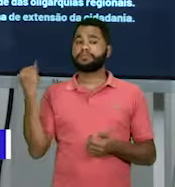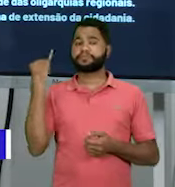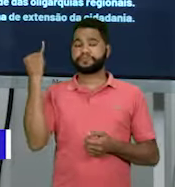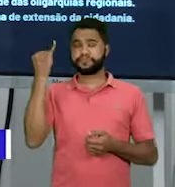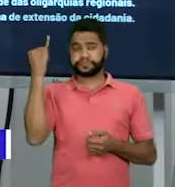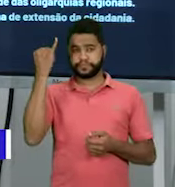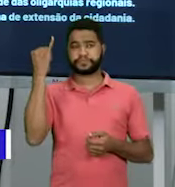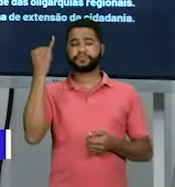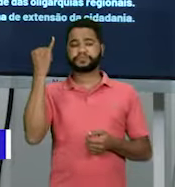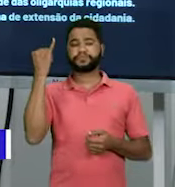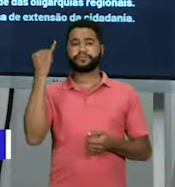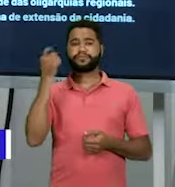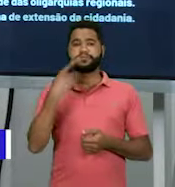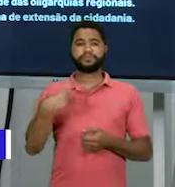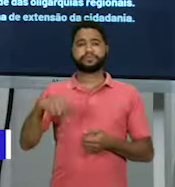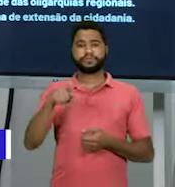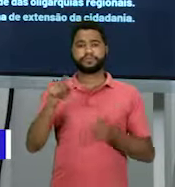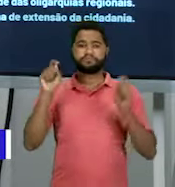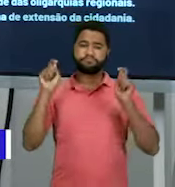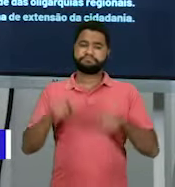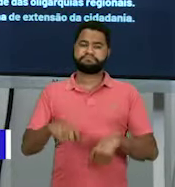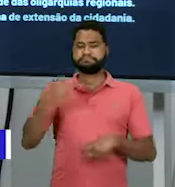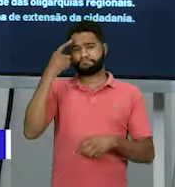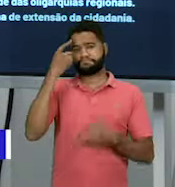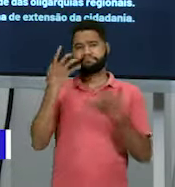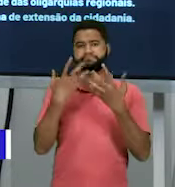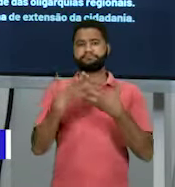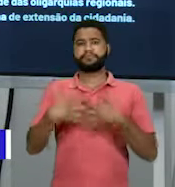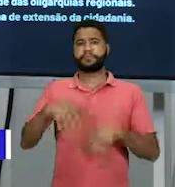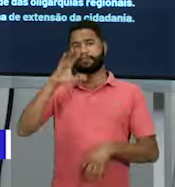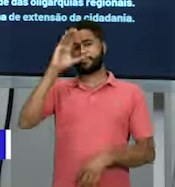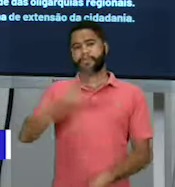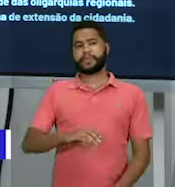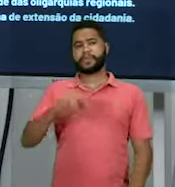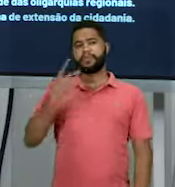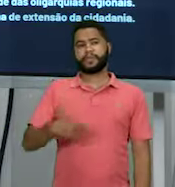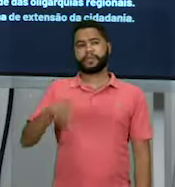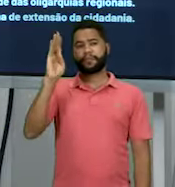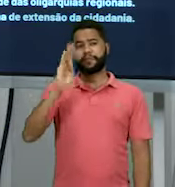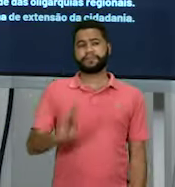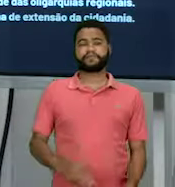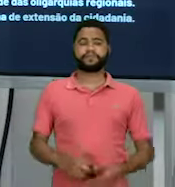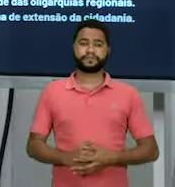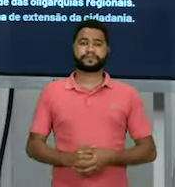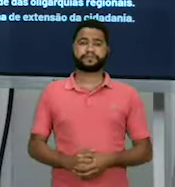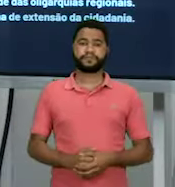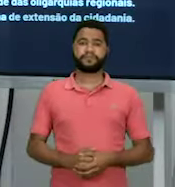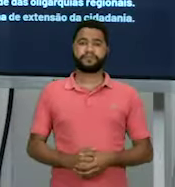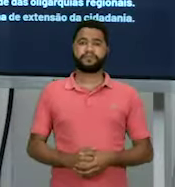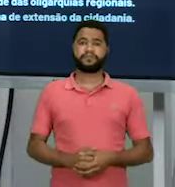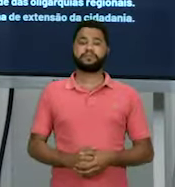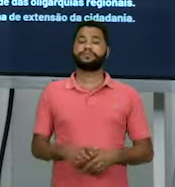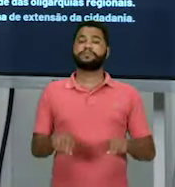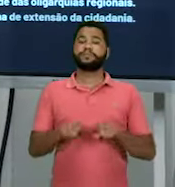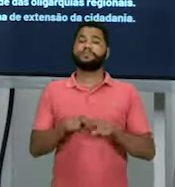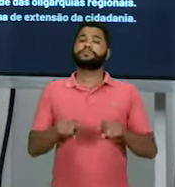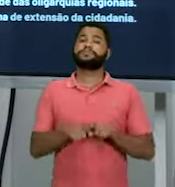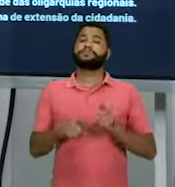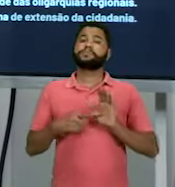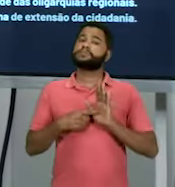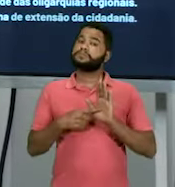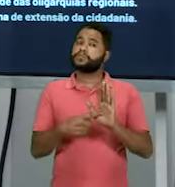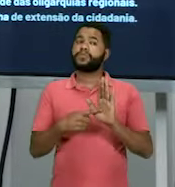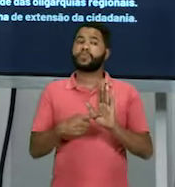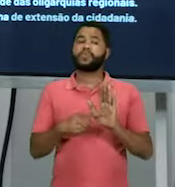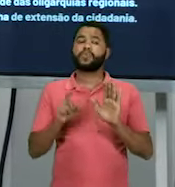disso, para que a gente possa estar pensando em cidadania no Brasil. E ele vai reforçar essa questão, né?